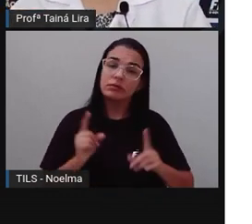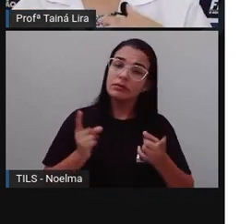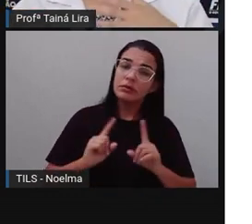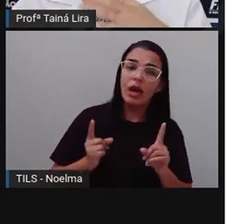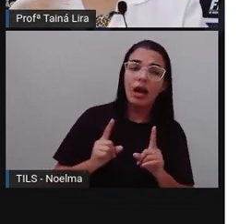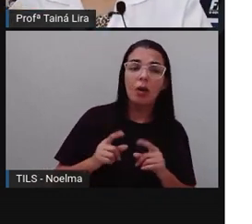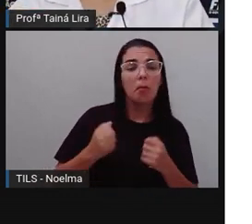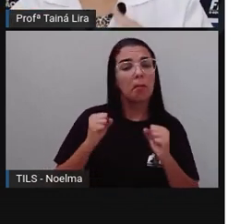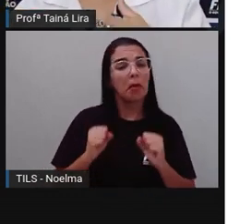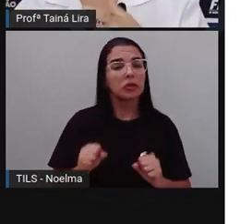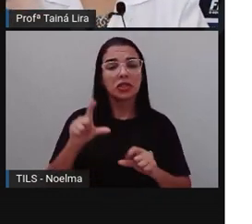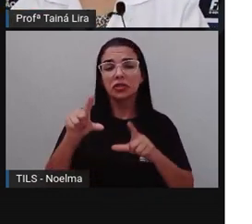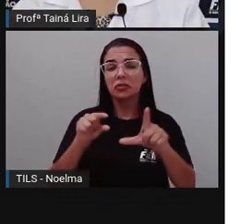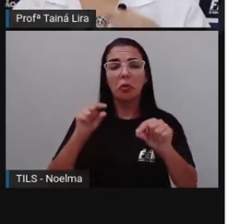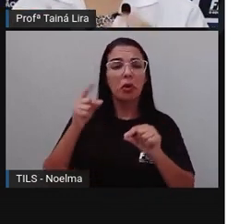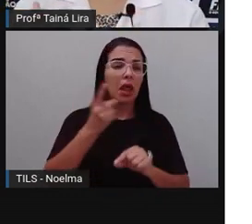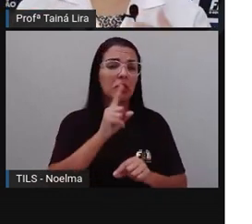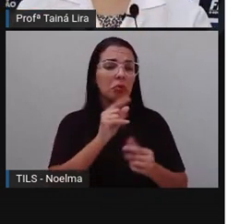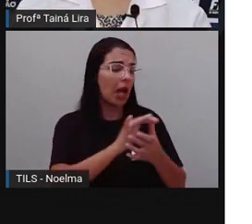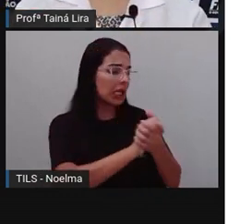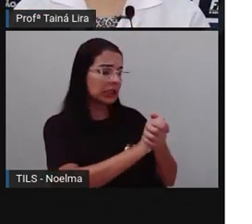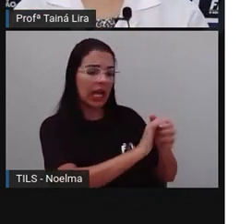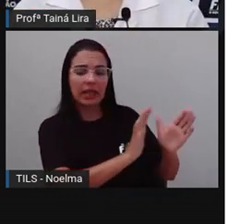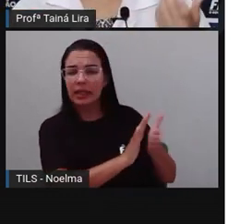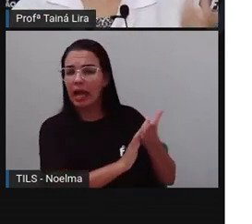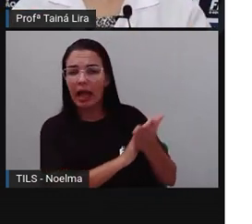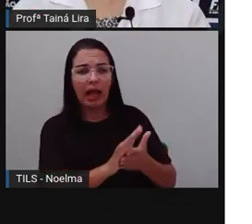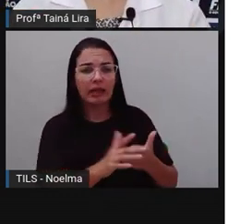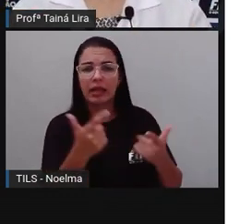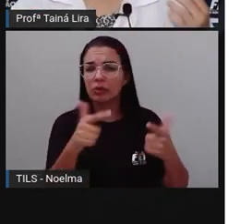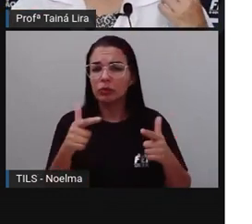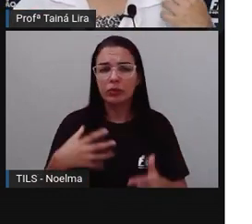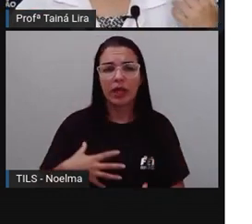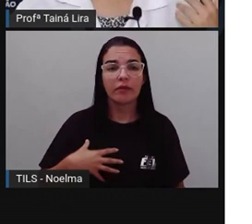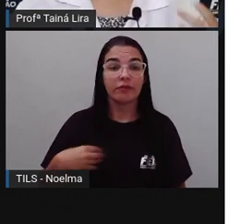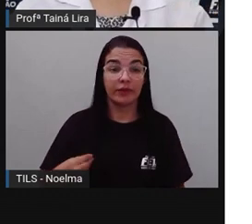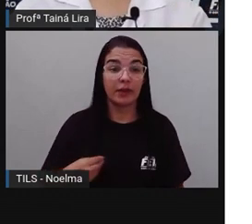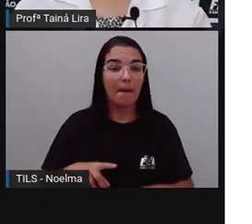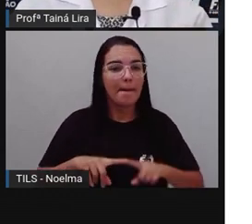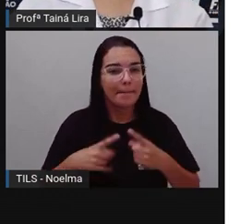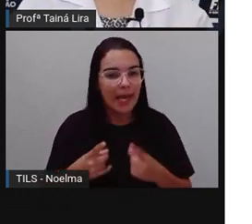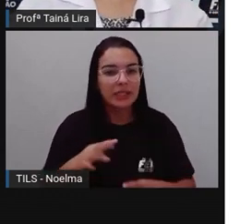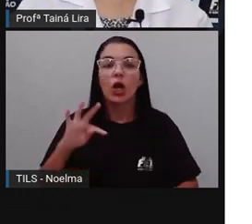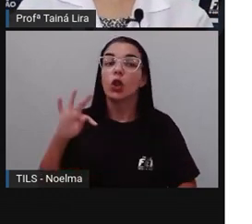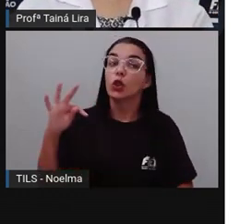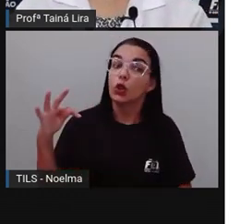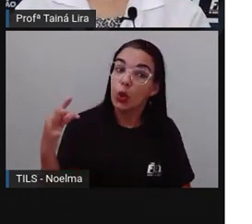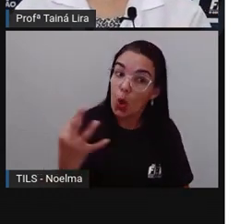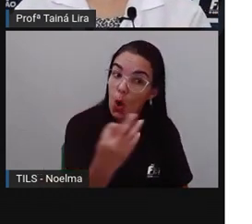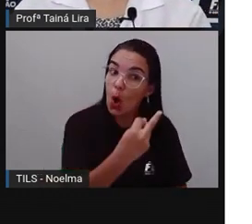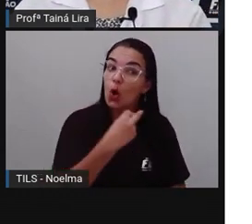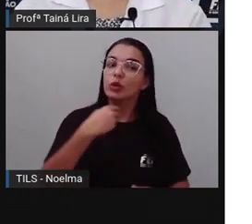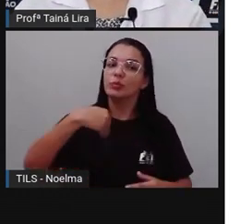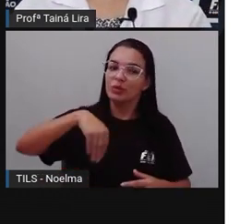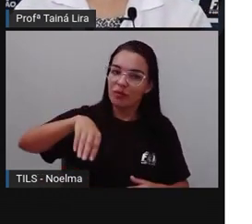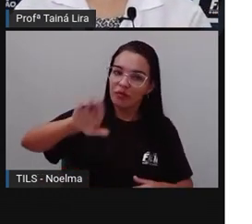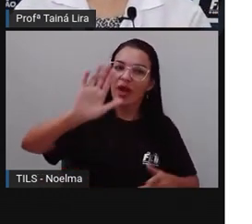da pessoa escolher não casar, Escolher não ter filho, mas, Todo mundo vai nascer, crescer,